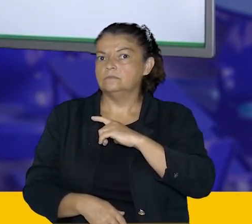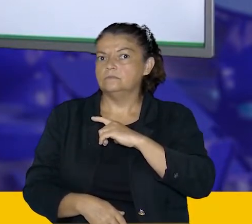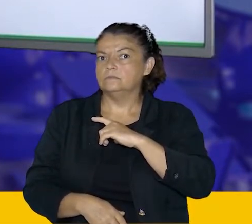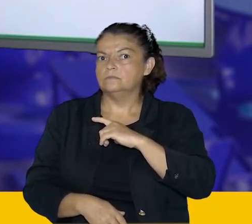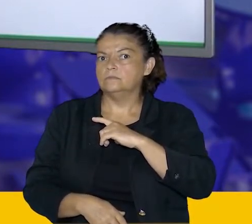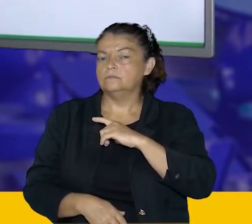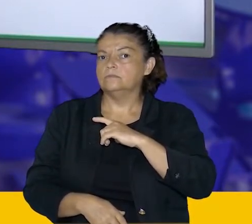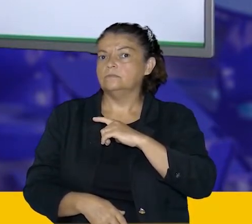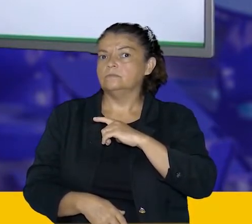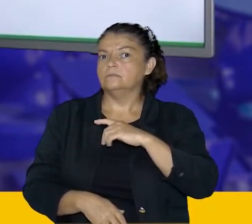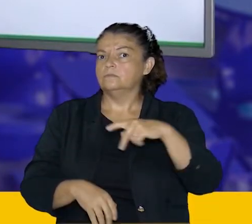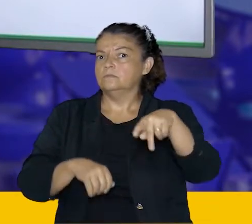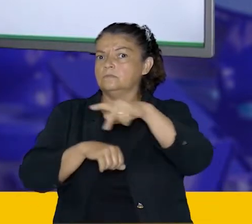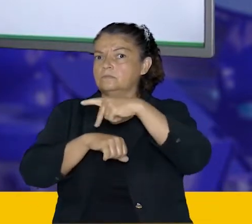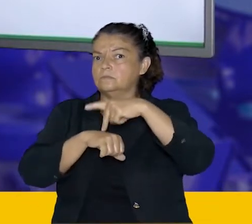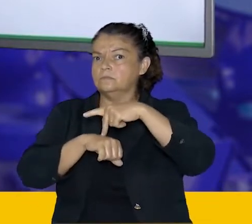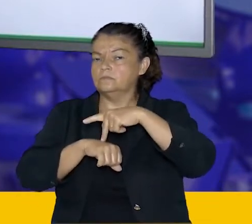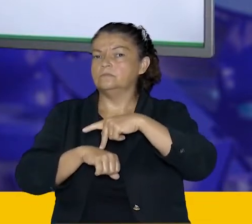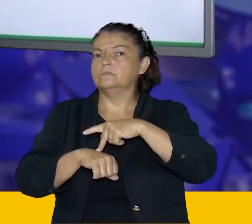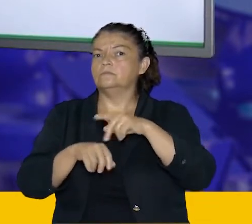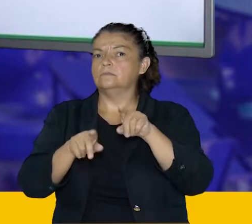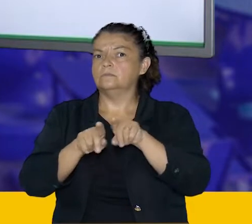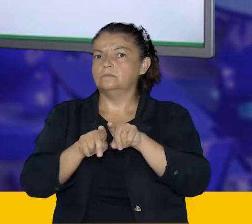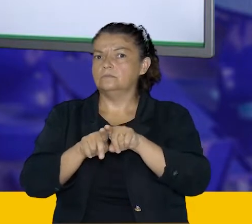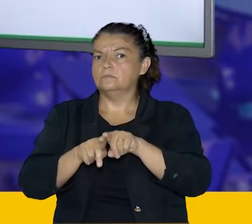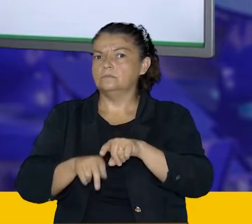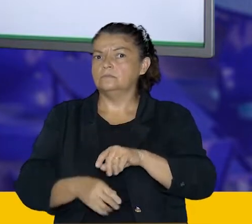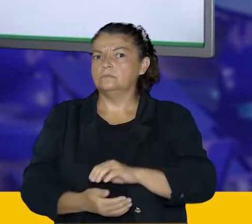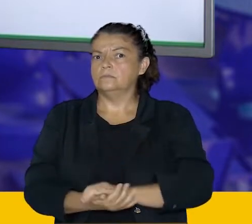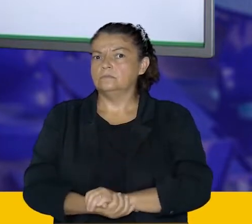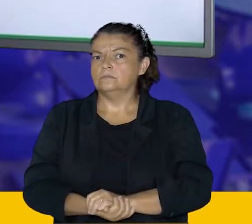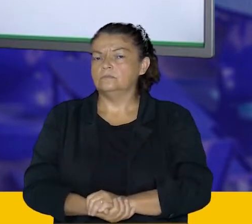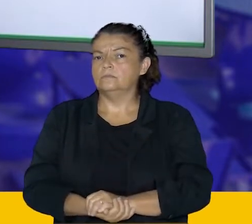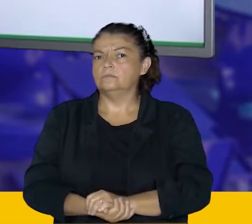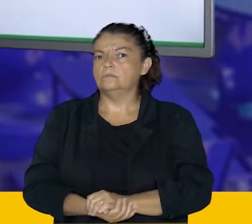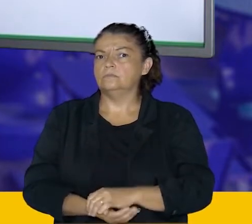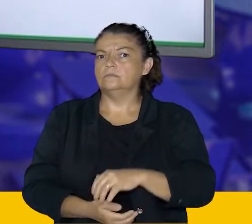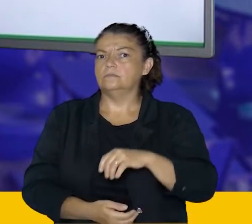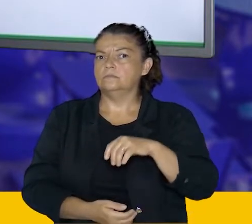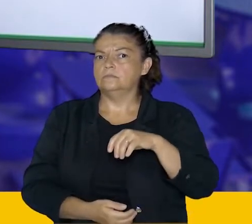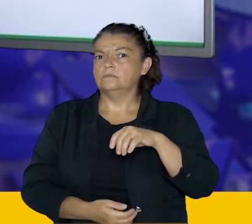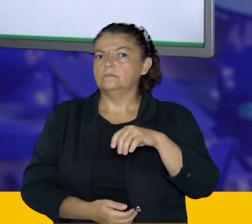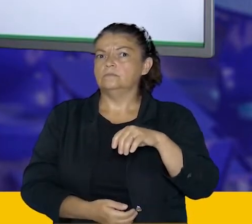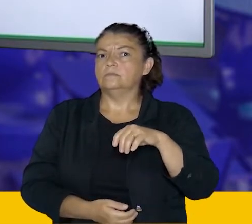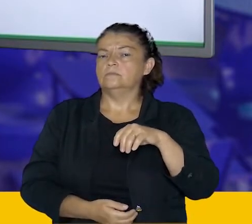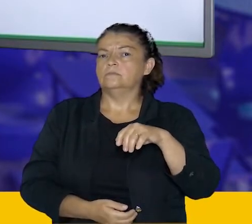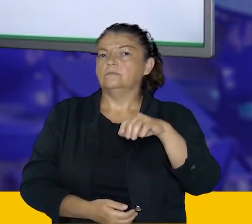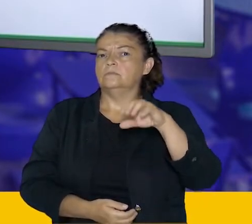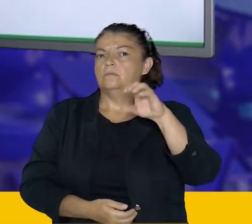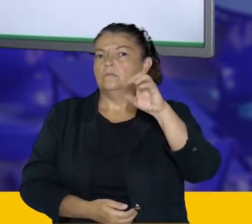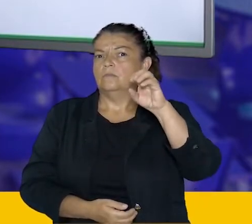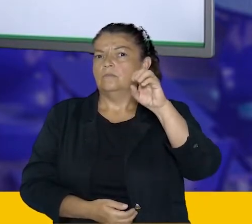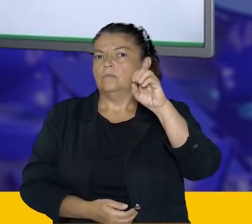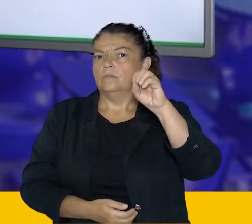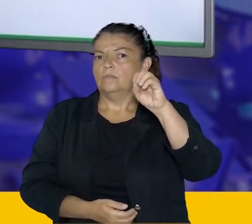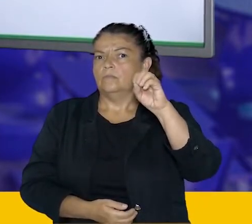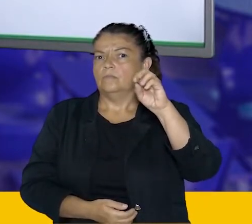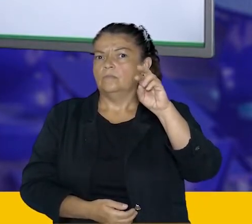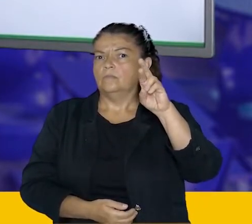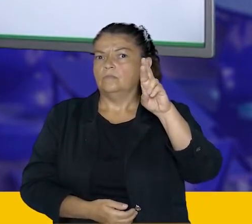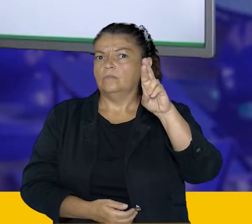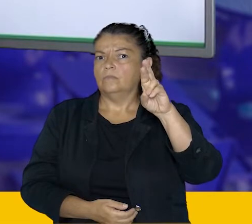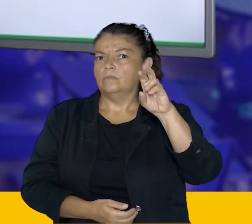da Mata. Lembrando que essas siglas é só para simplificar, tá? S, E, M, São Lourenço da Mata. Só para a gente não se perder.